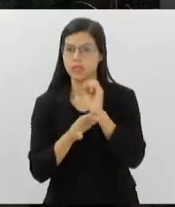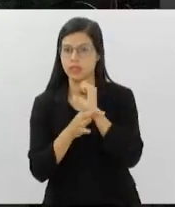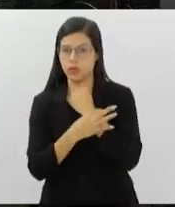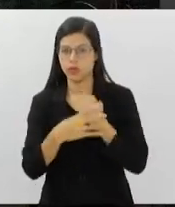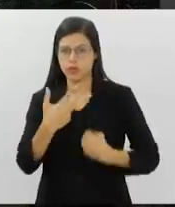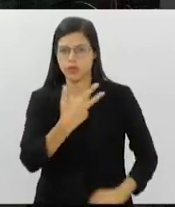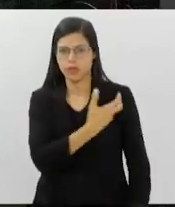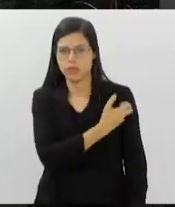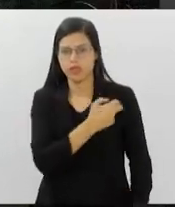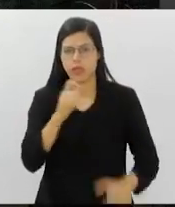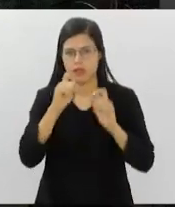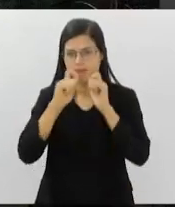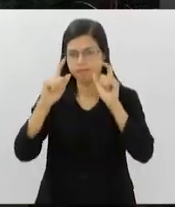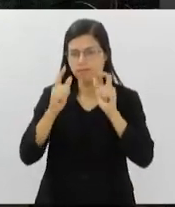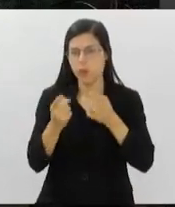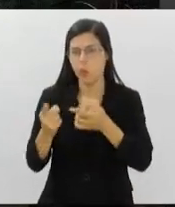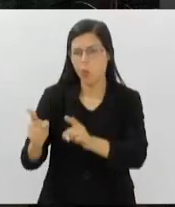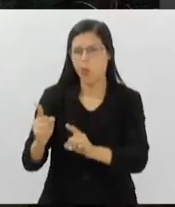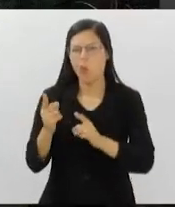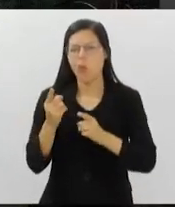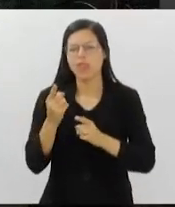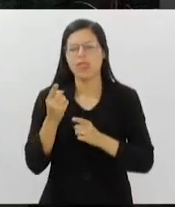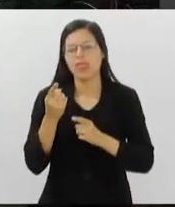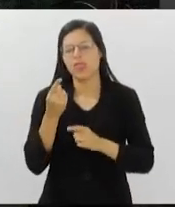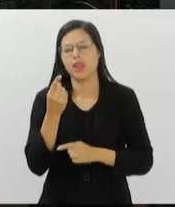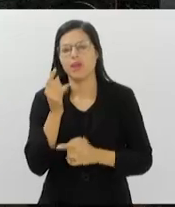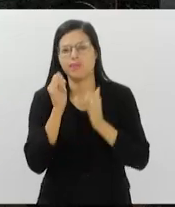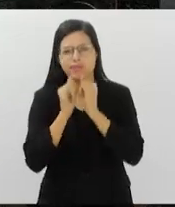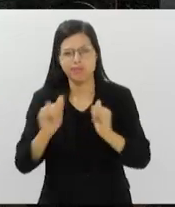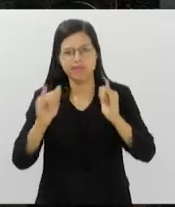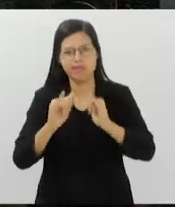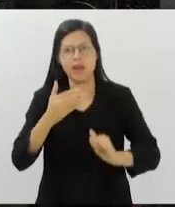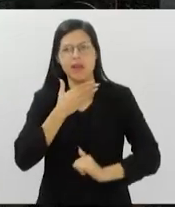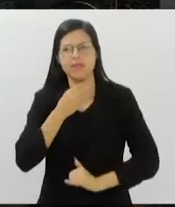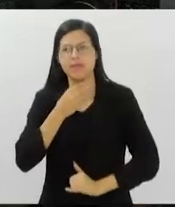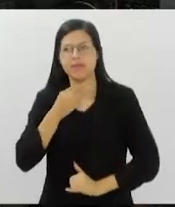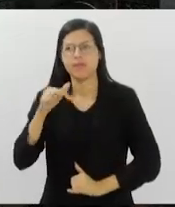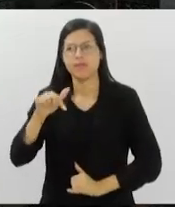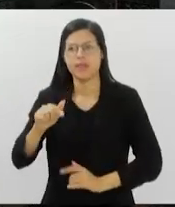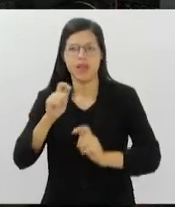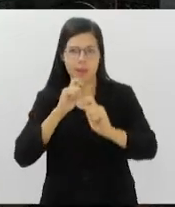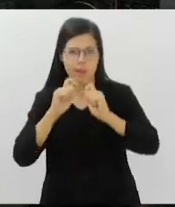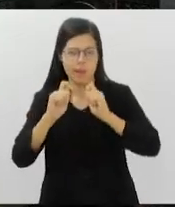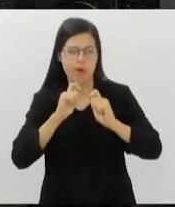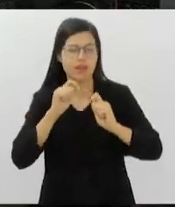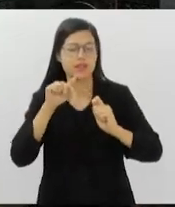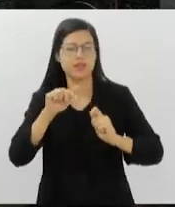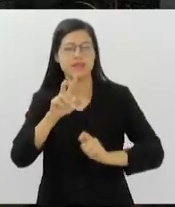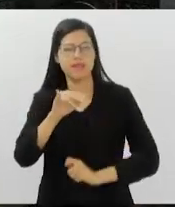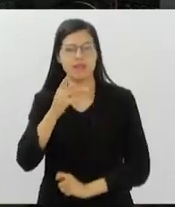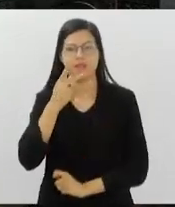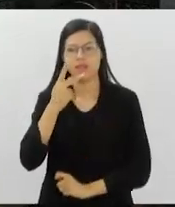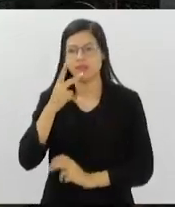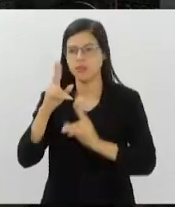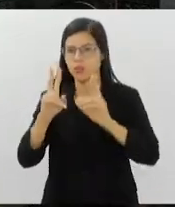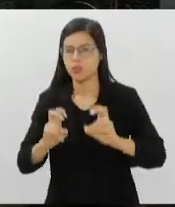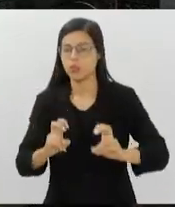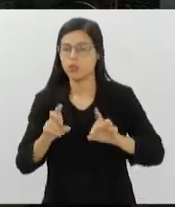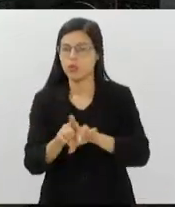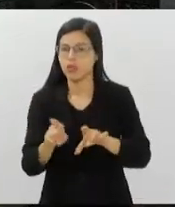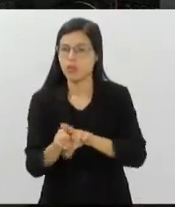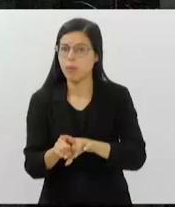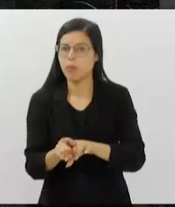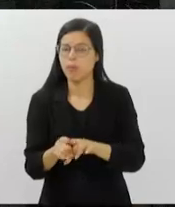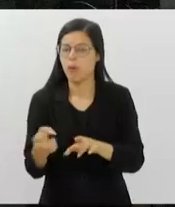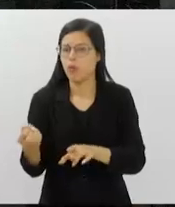alertar contra as fake news. A repórter Darcilia Lima vai falar sobre esse assunto e sobre um novo fenômeno, a hesitação